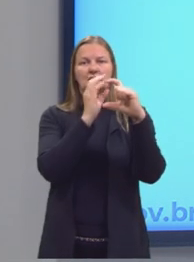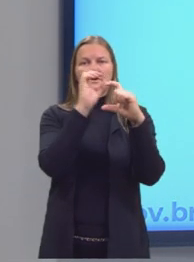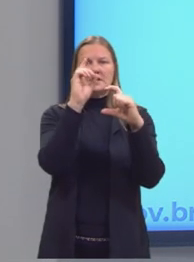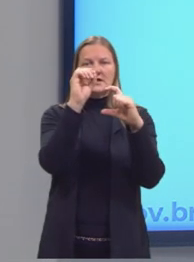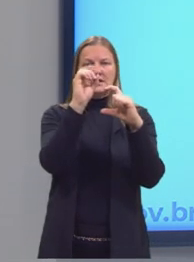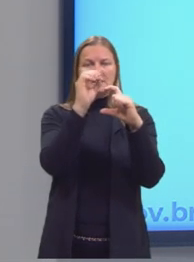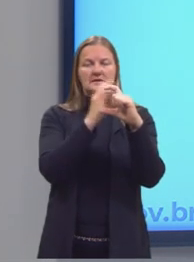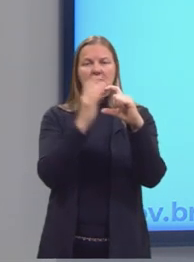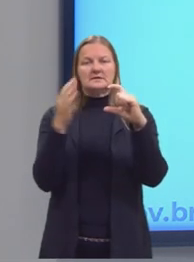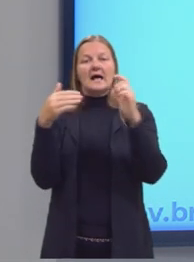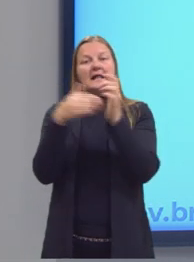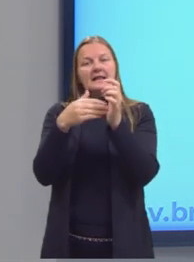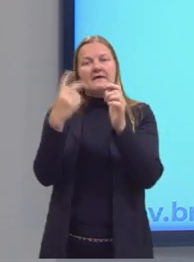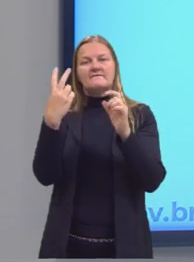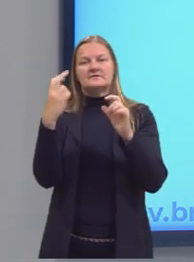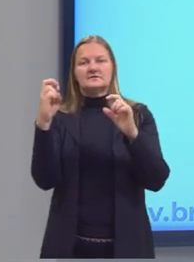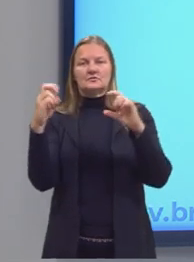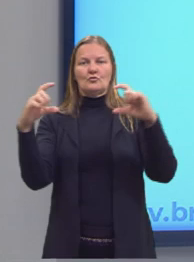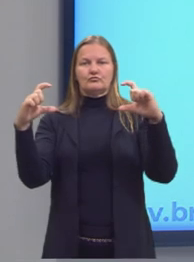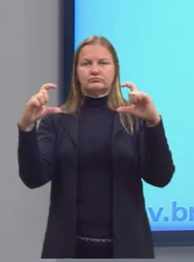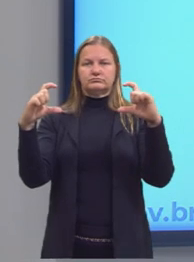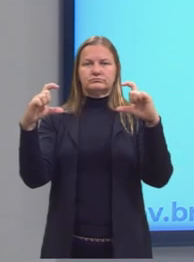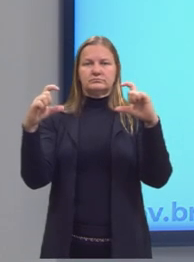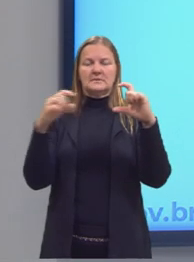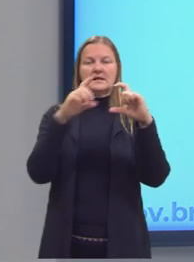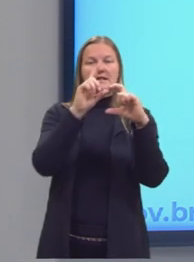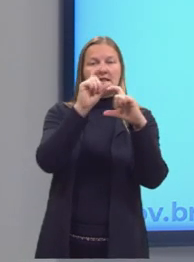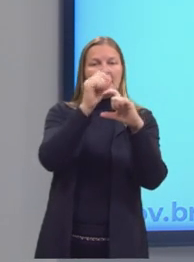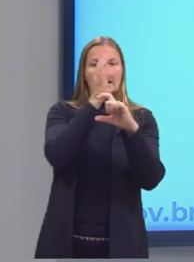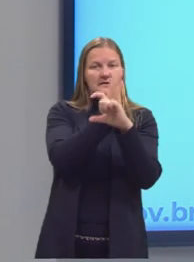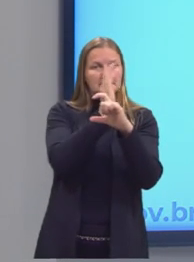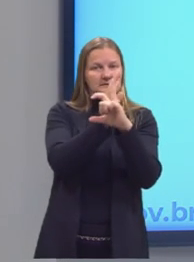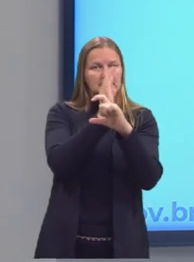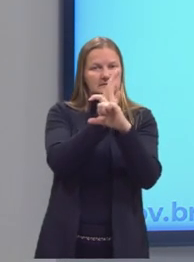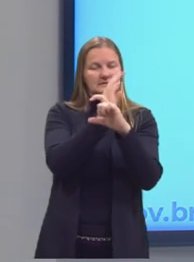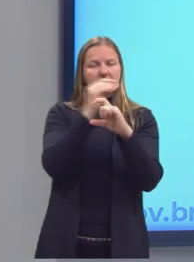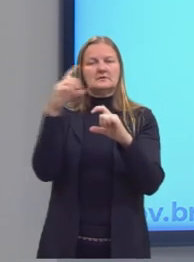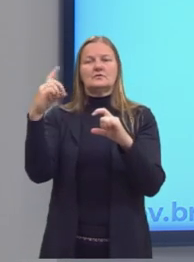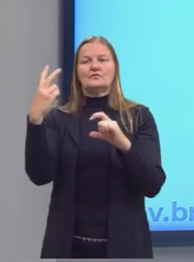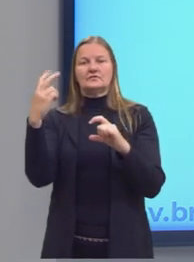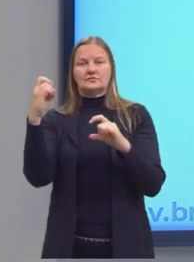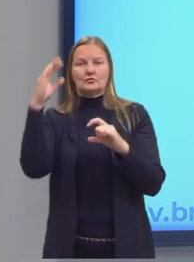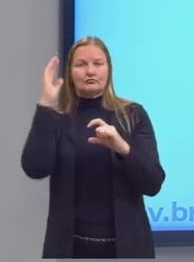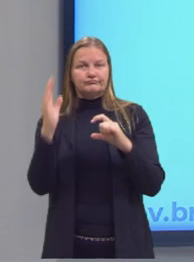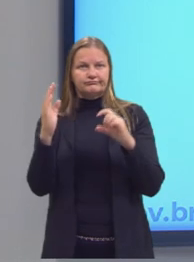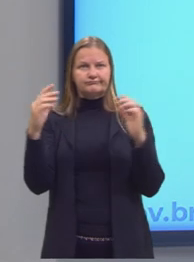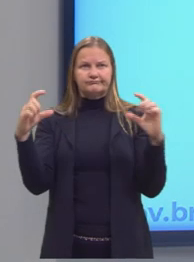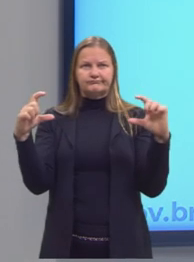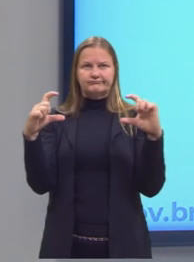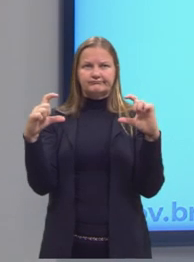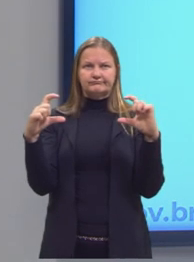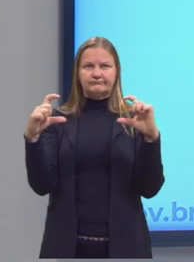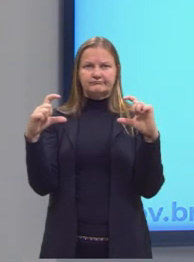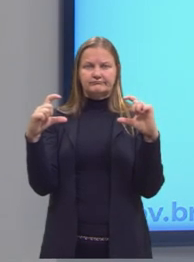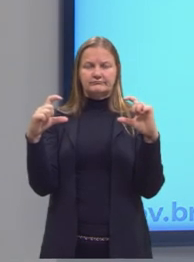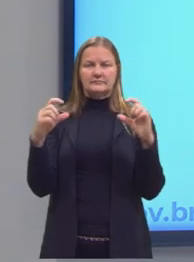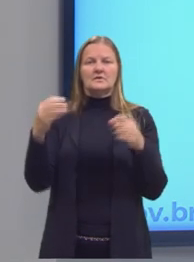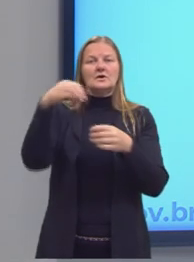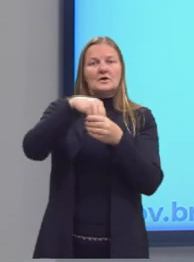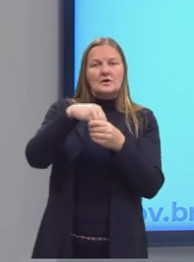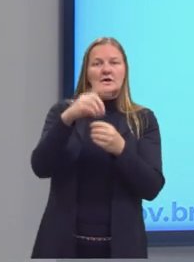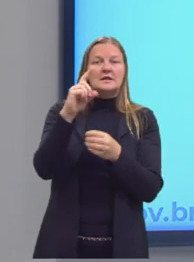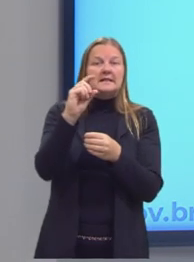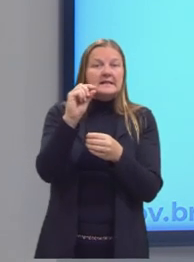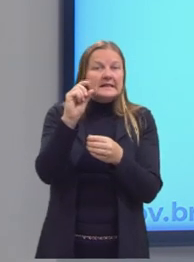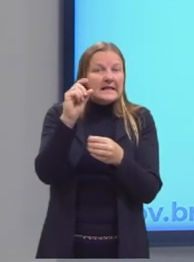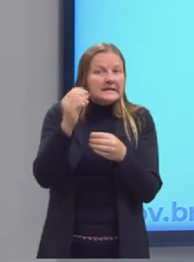a 25, sendo fechado para o 10 e fechado para o 25. Incluindo que o valor